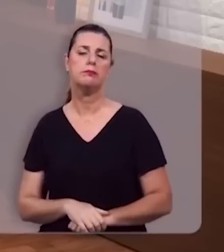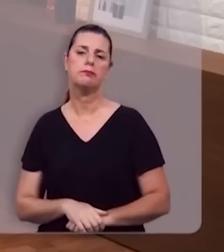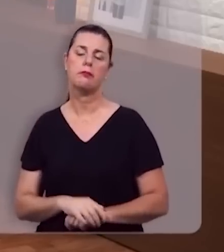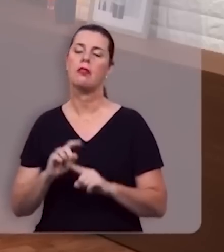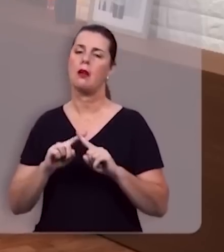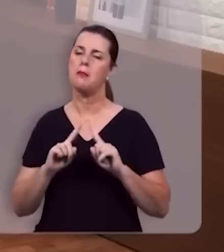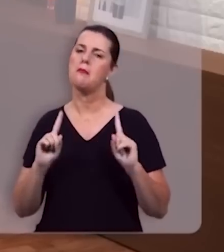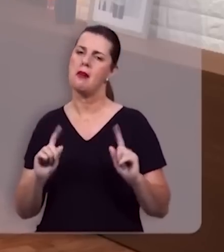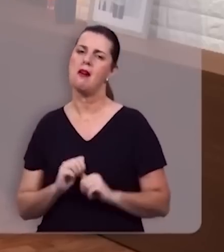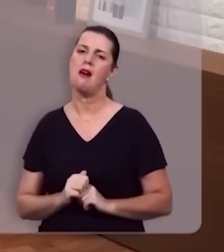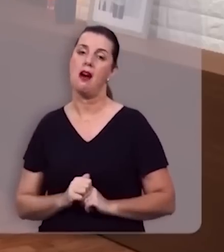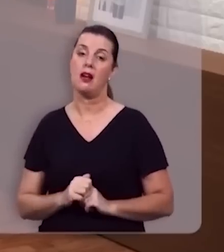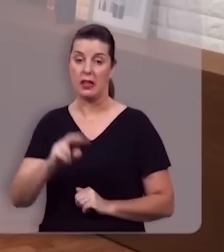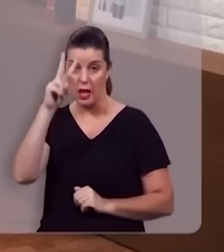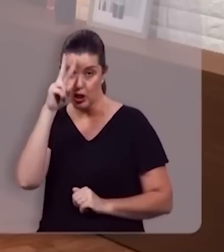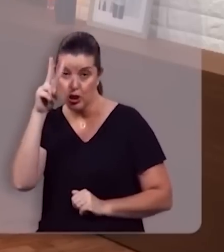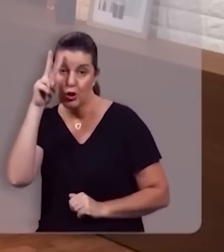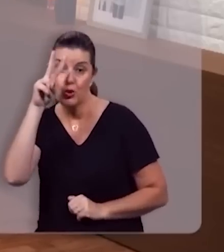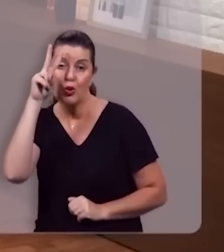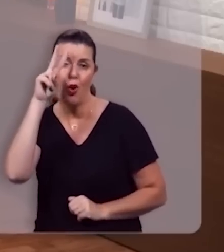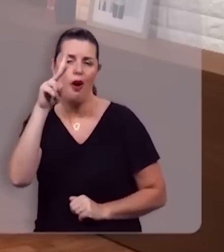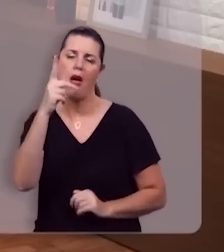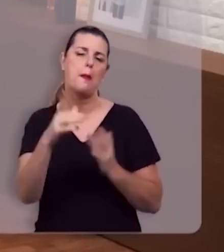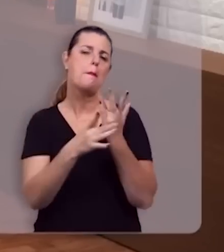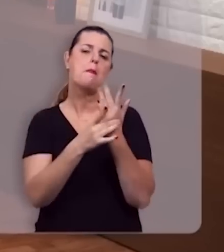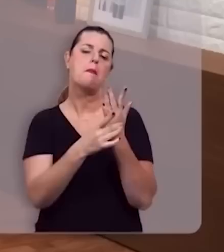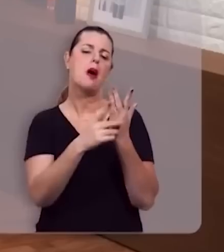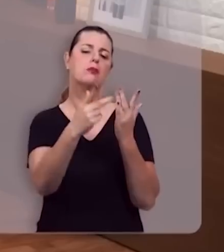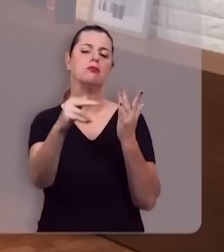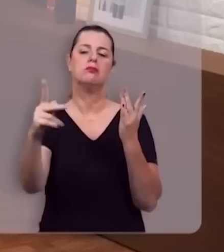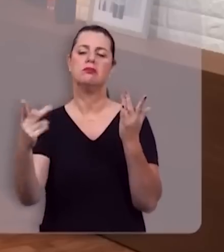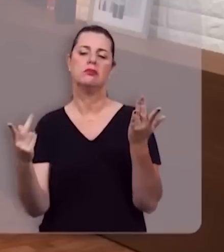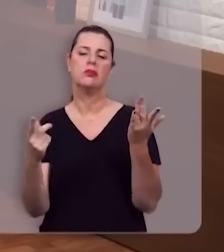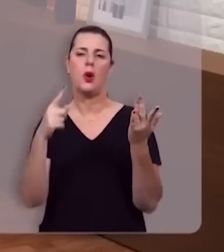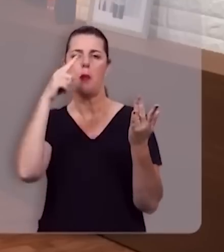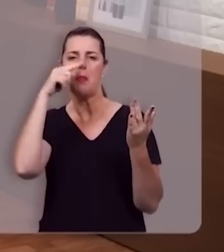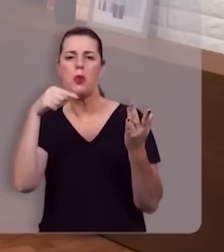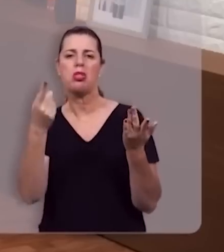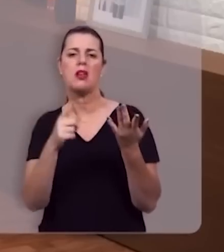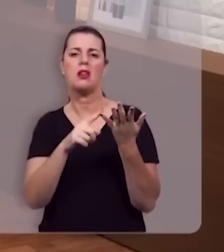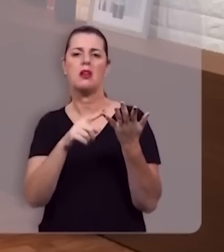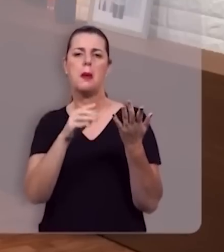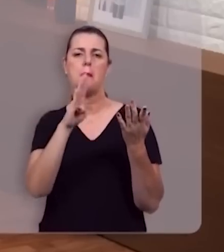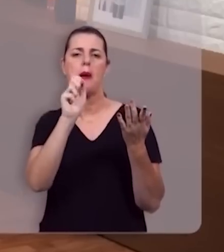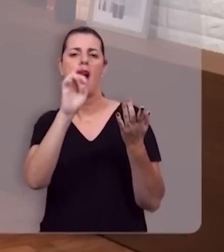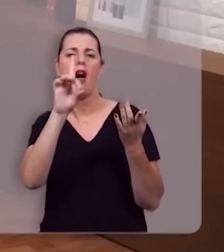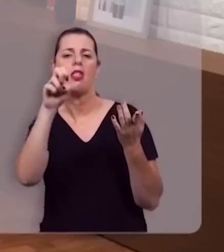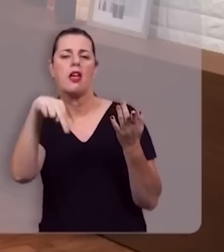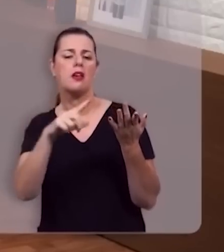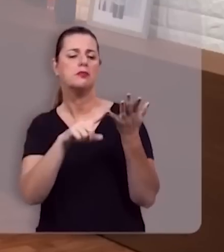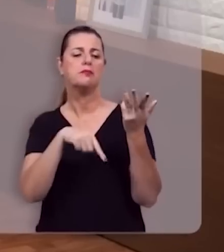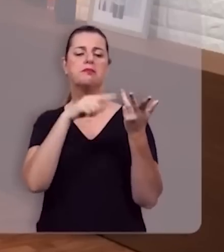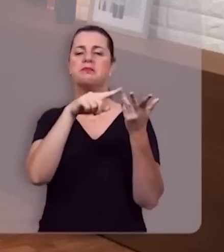Mas os destinos da história não estão nas mãos de Putin, não estão nas mãos de Biden, não estão nas